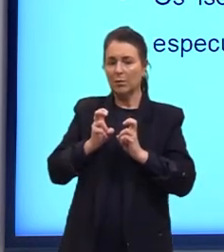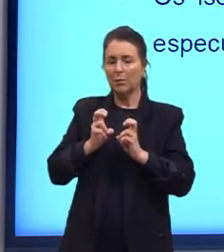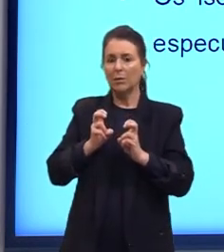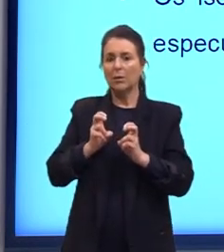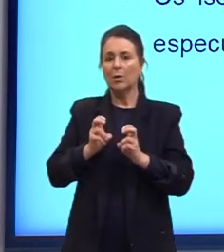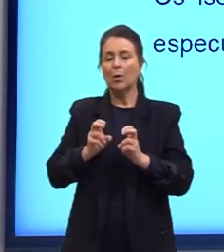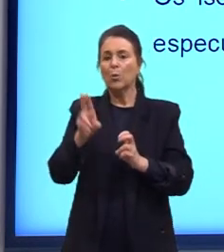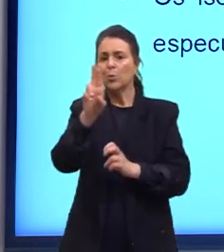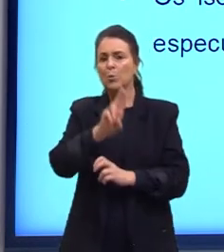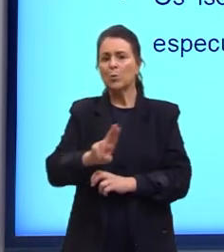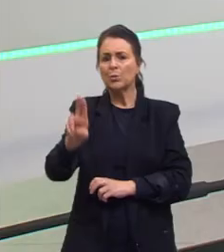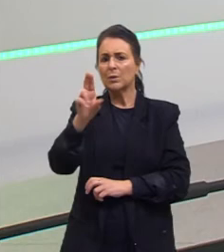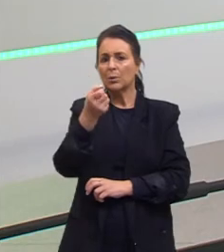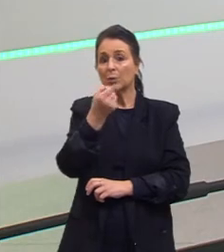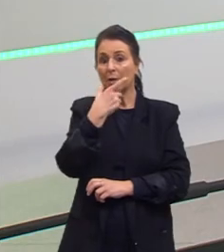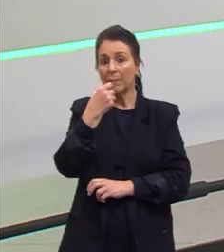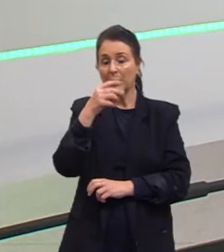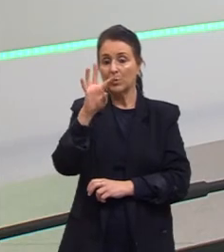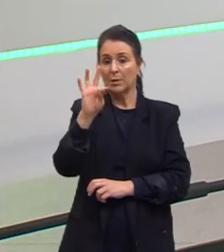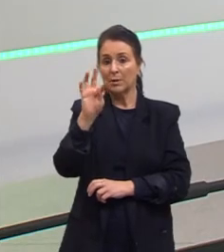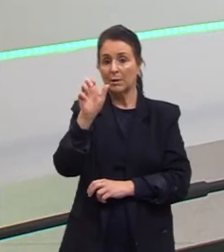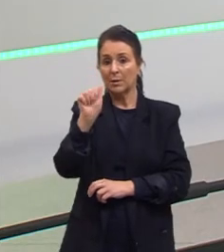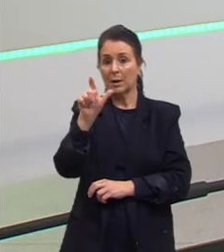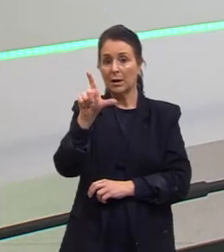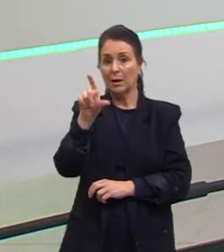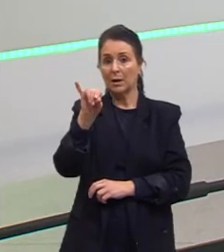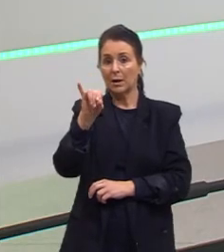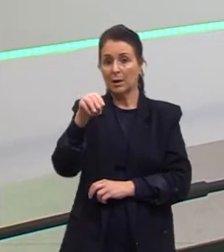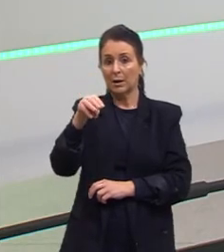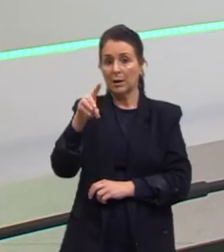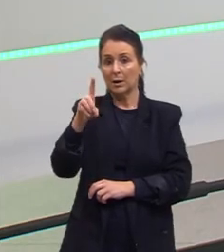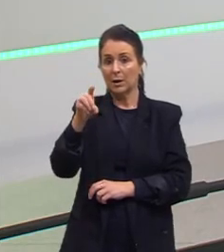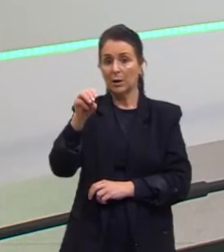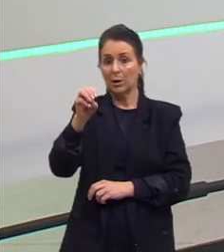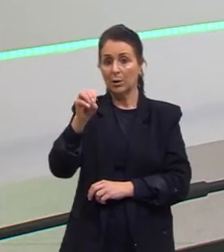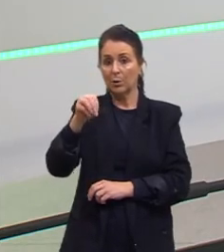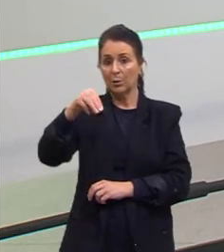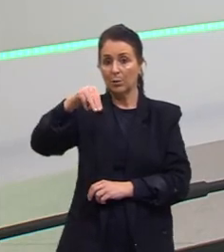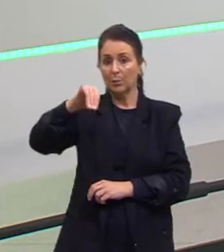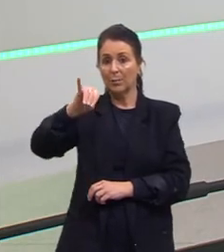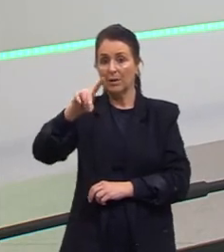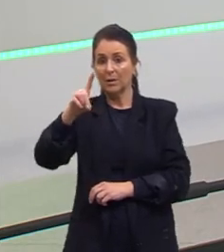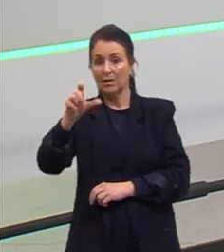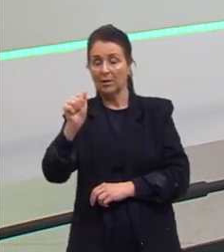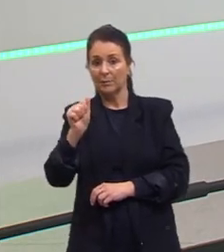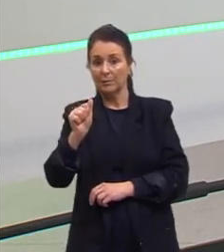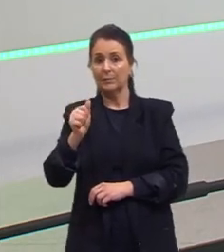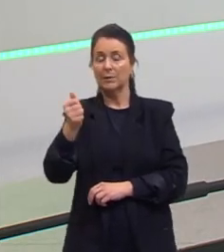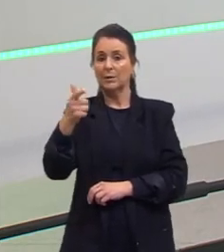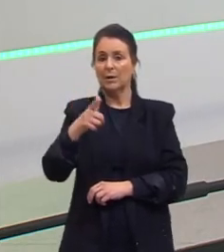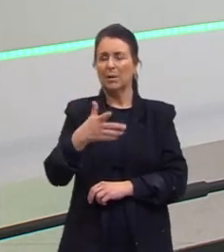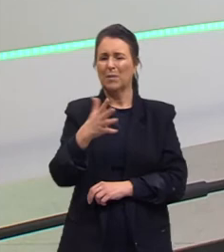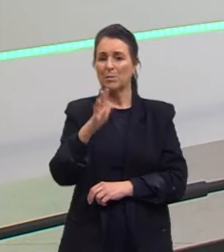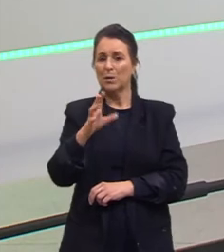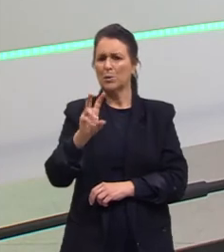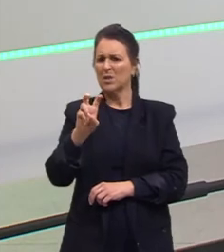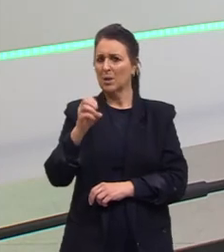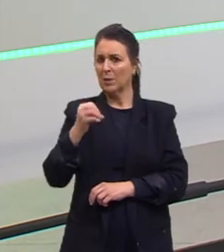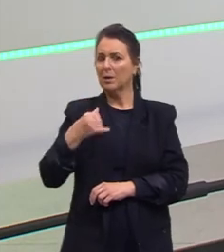medicamento, talidomida. Quem é um pouquinho mais antigo e está na casa dos 50 anos,